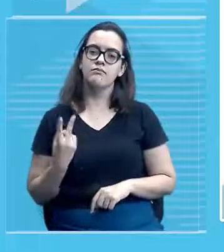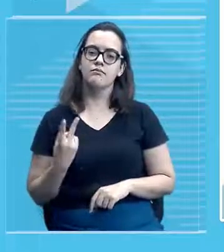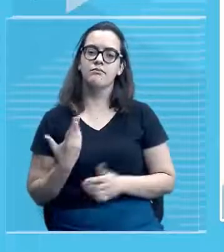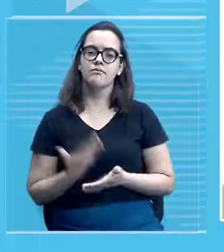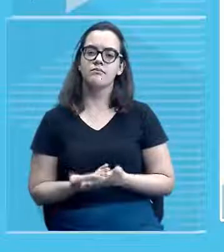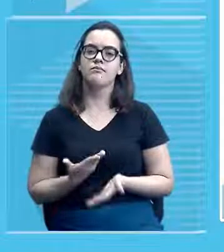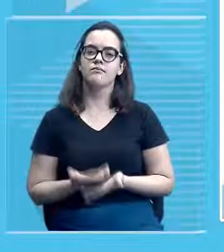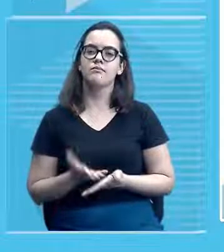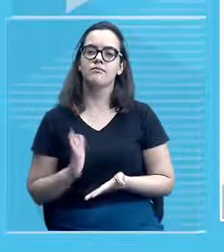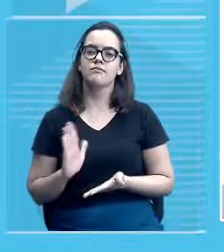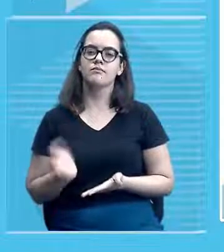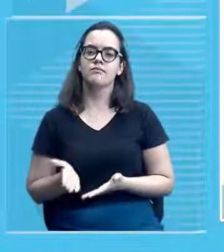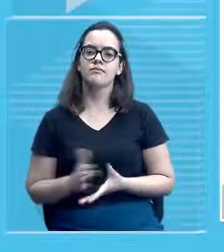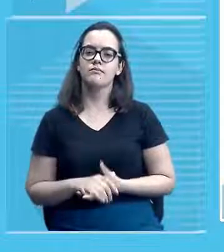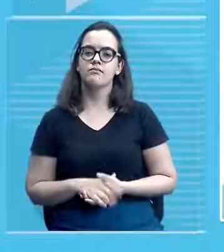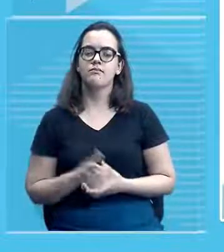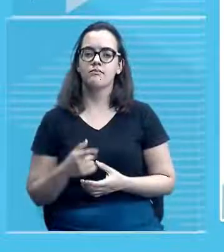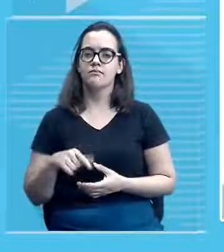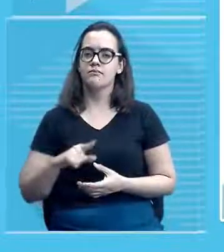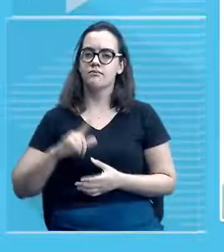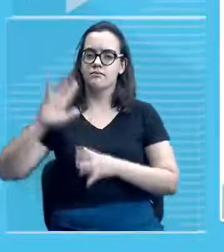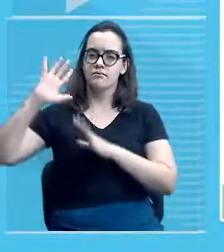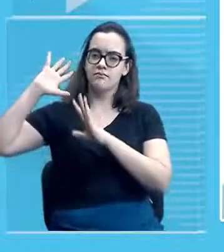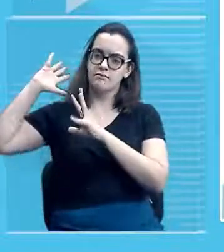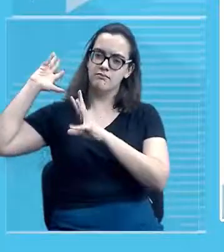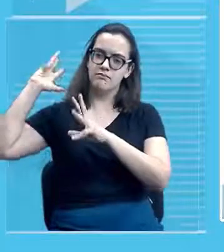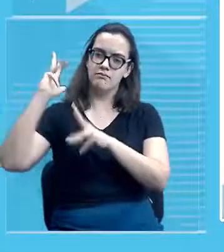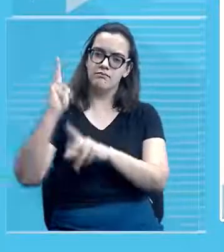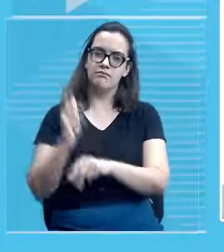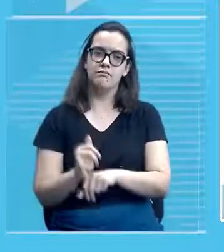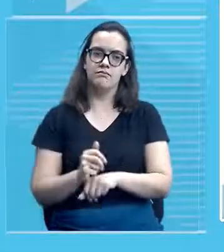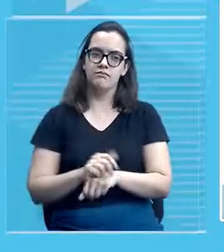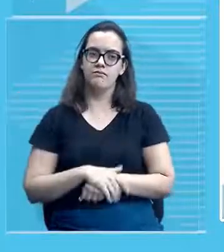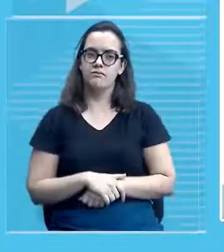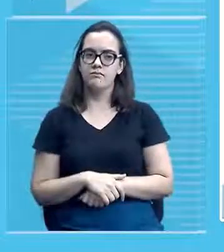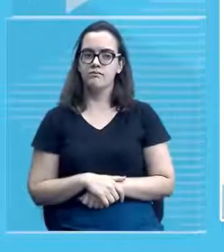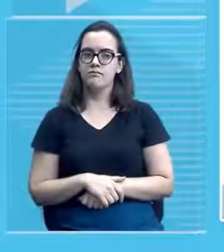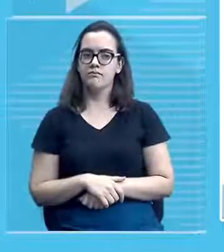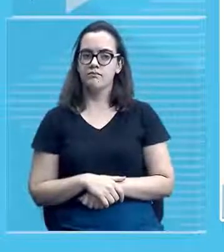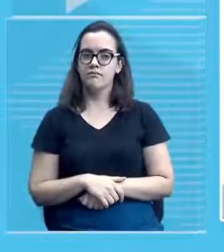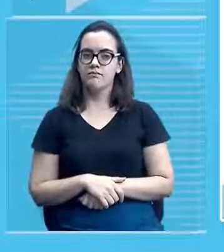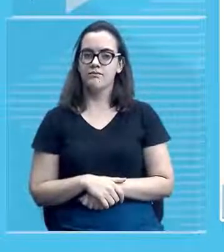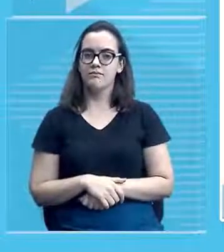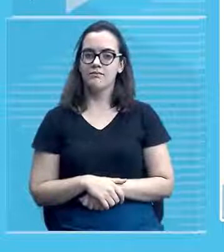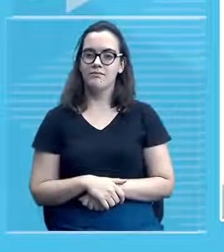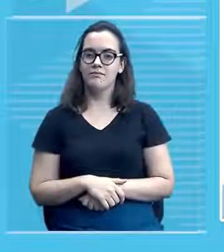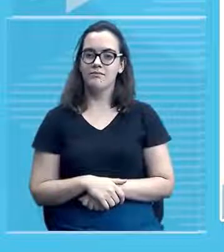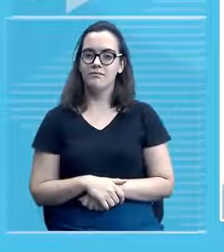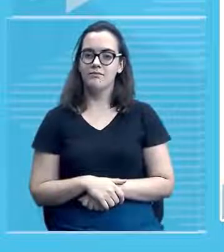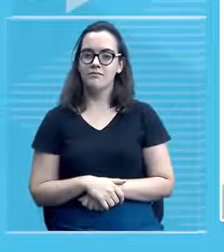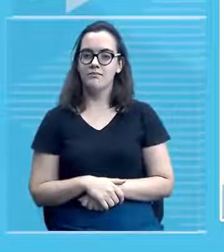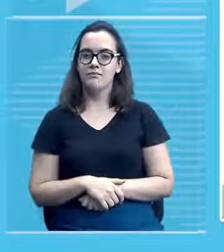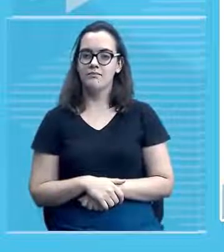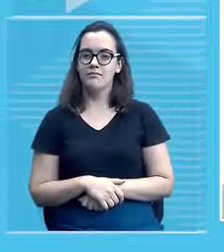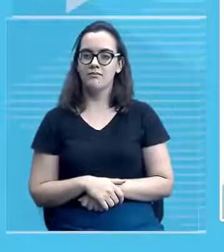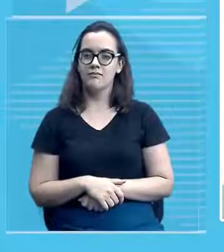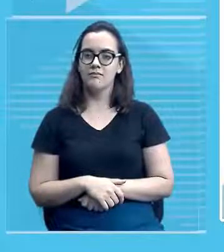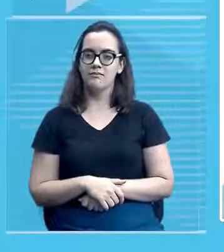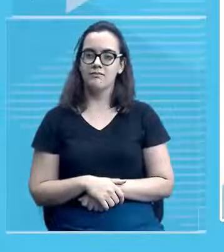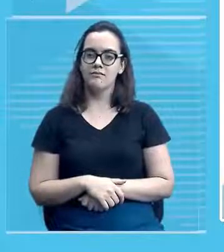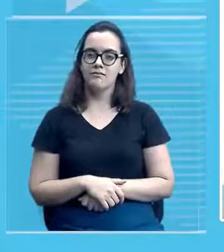deve ter feito revisão com relação a esse a essa temática já está bem